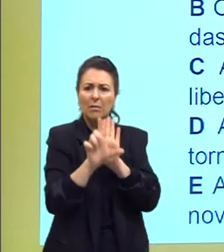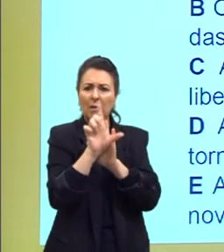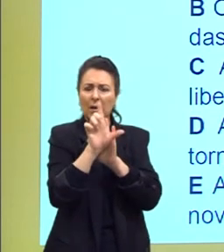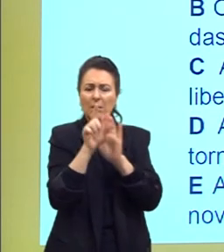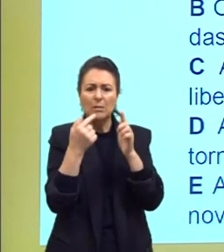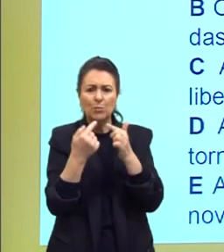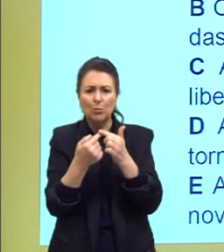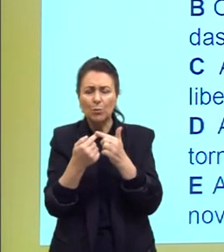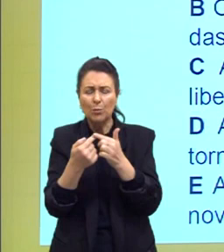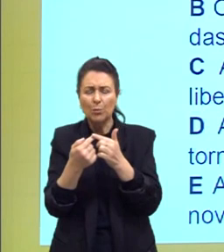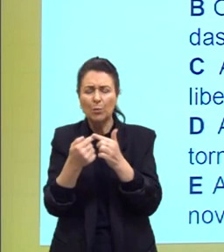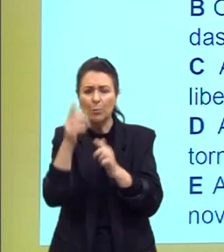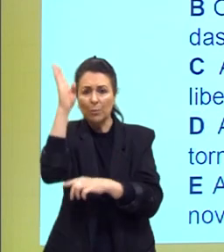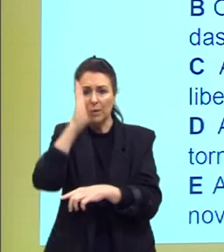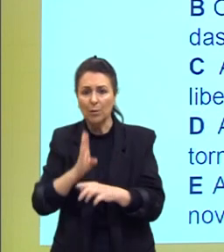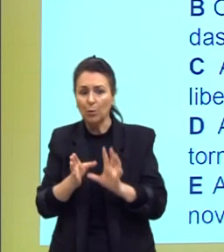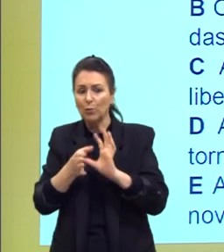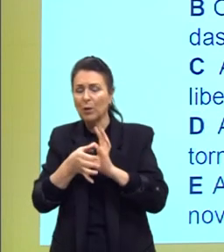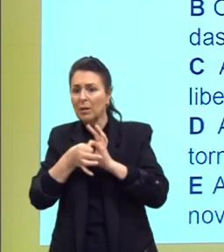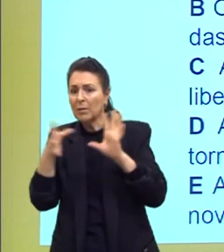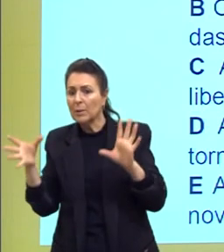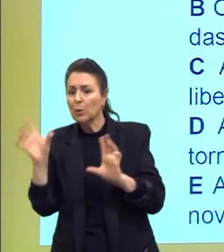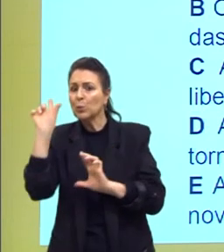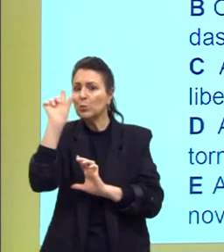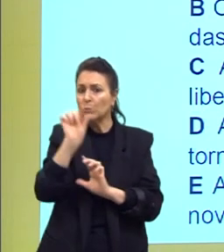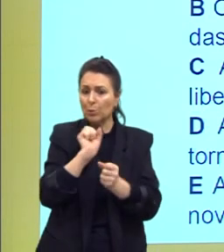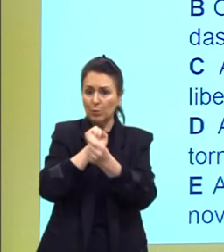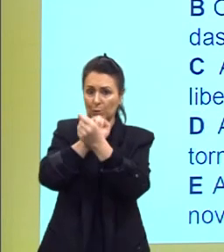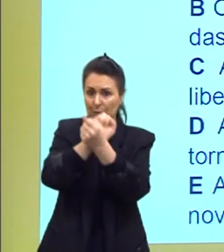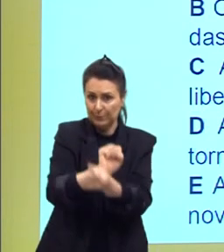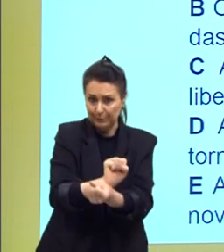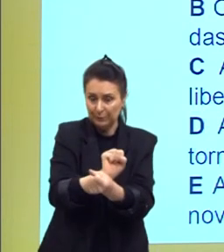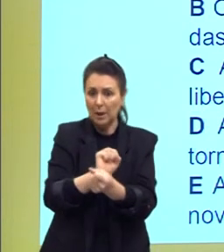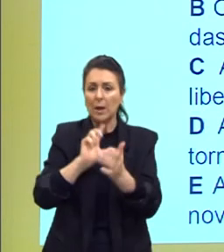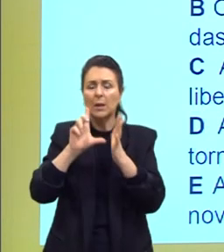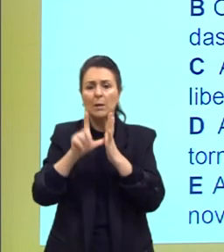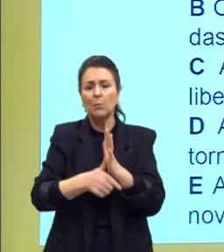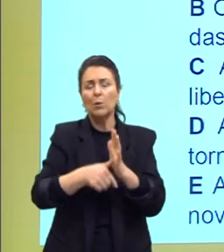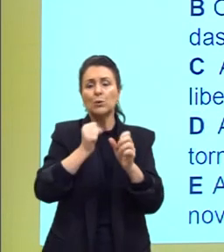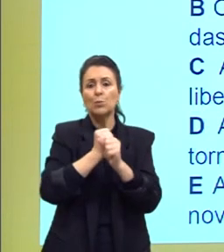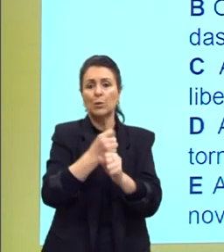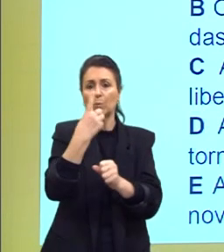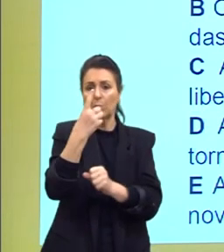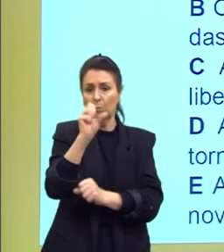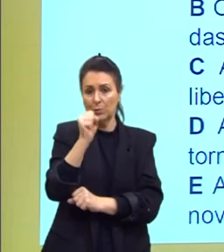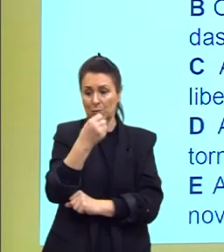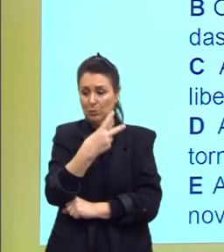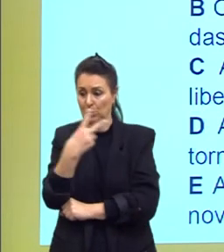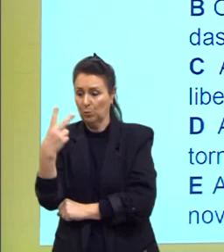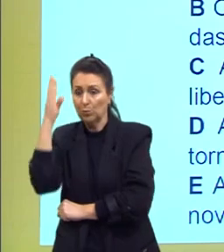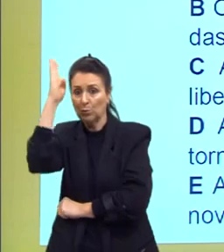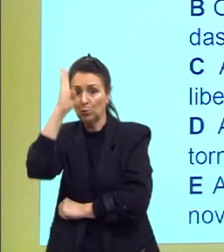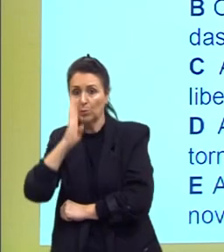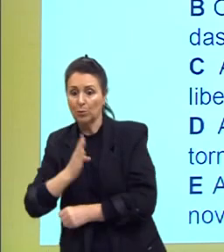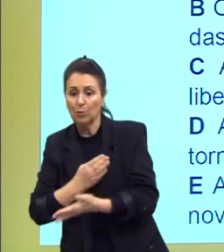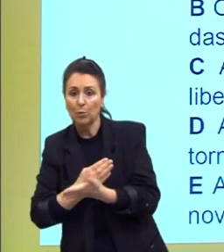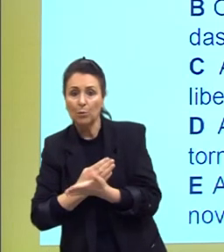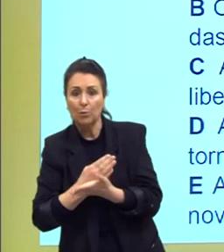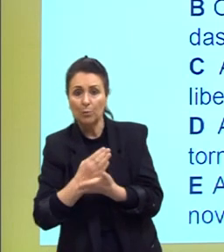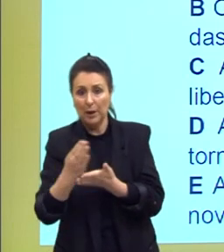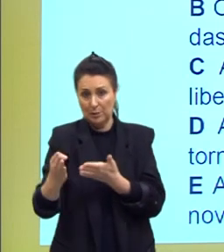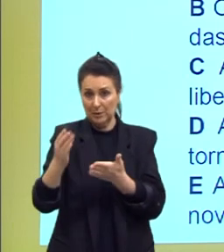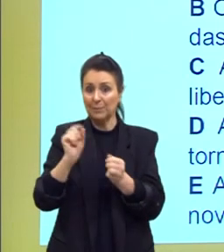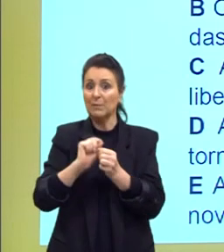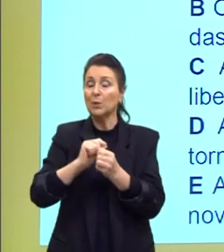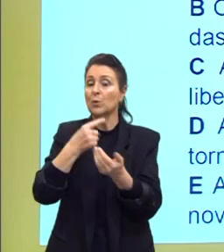escravidão. Em teoria, depois da independência, depois de 1822, o Brasil firma um compromisso com a